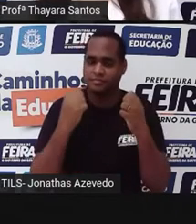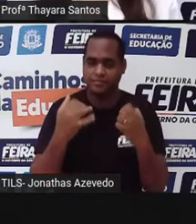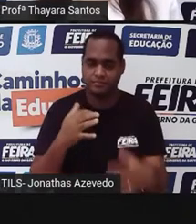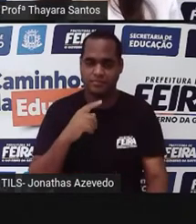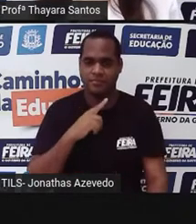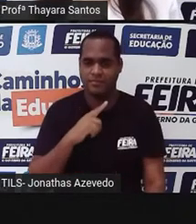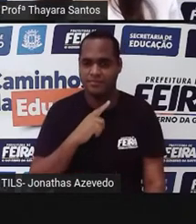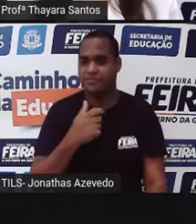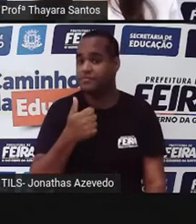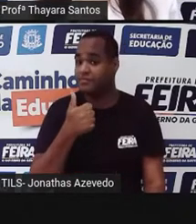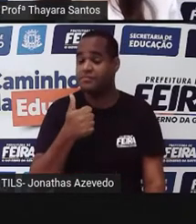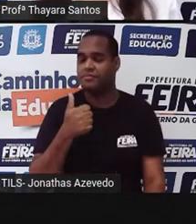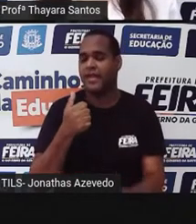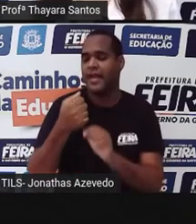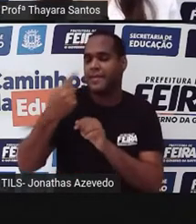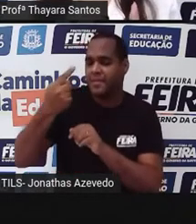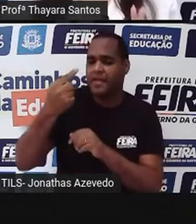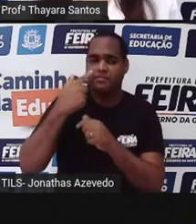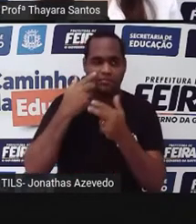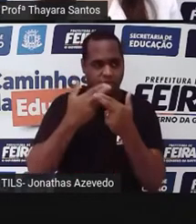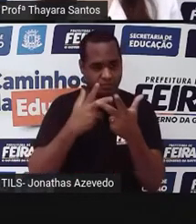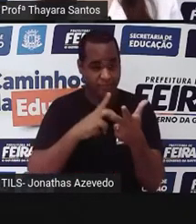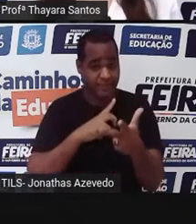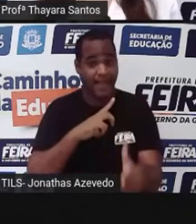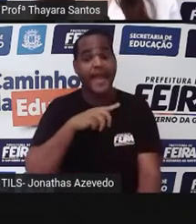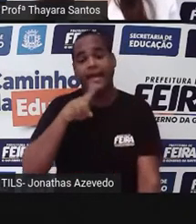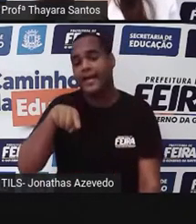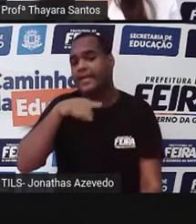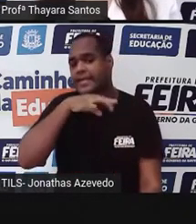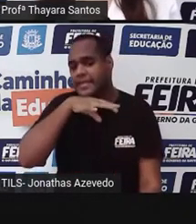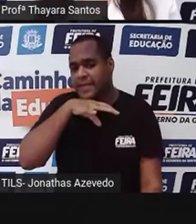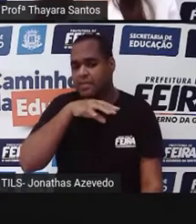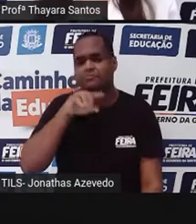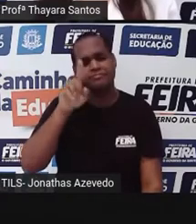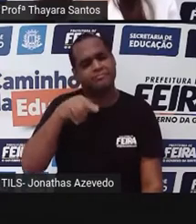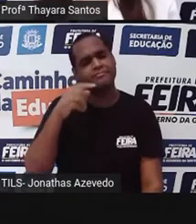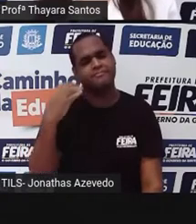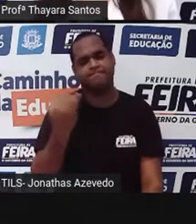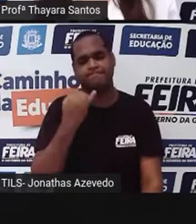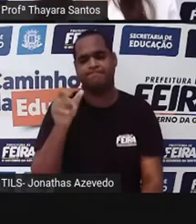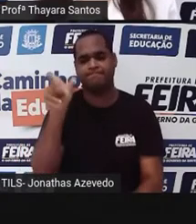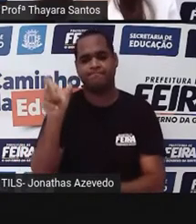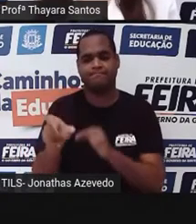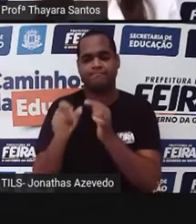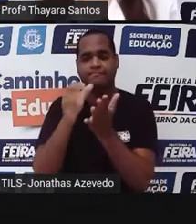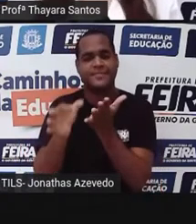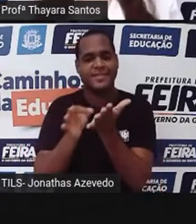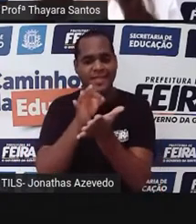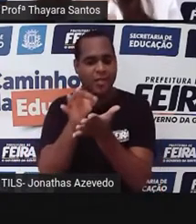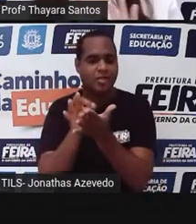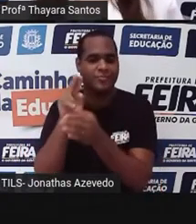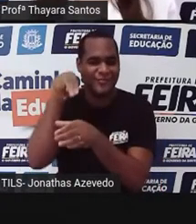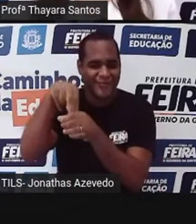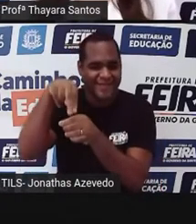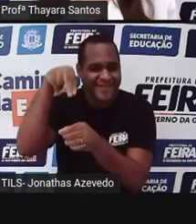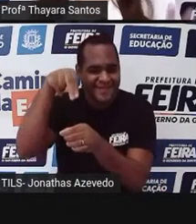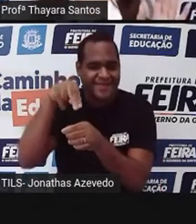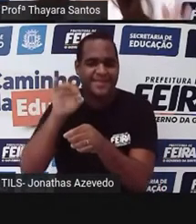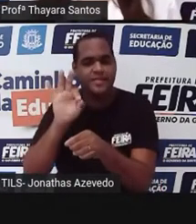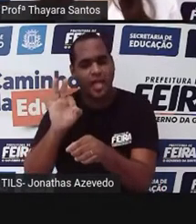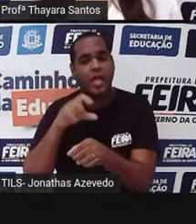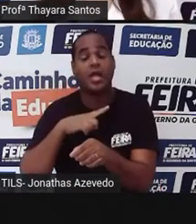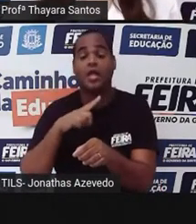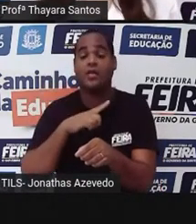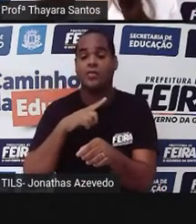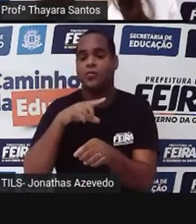Primeira característica dos animais é que eles são eucariontes. Isso quer dizer que eles apresentam célula com núcleo. Todos os animais